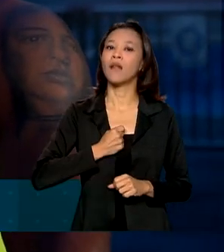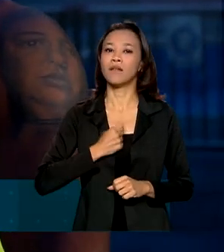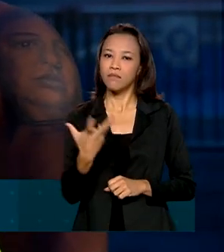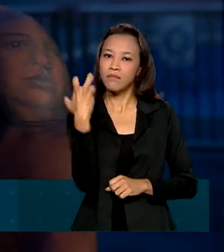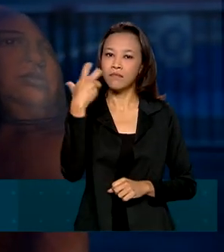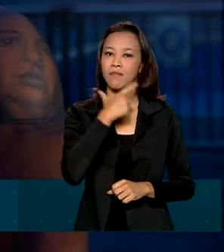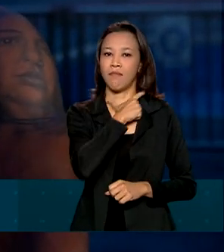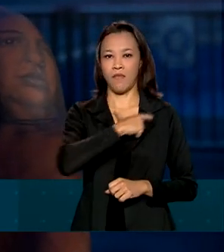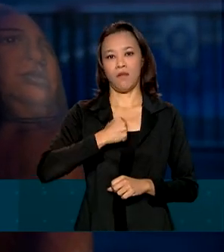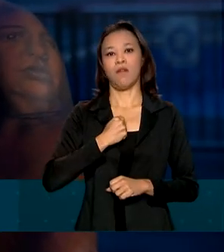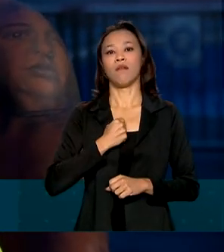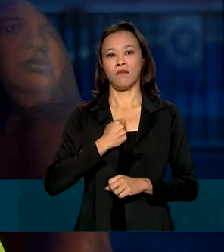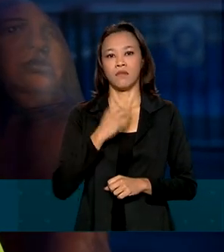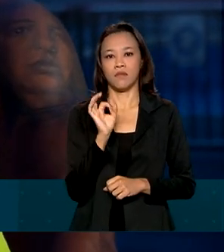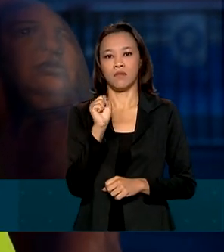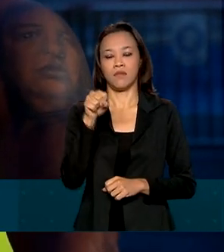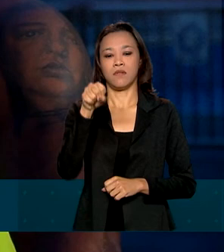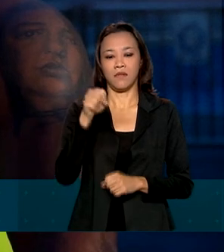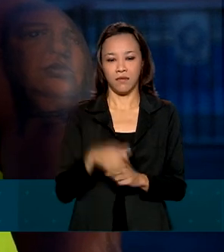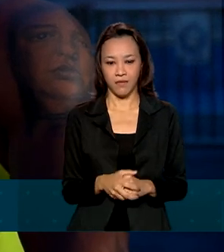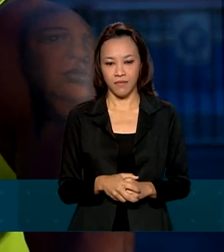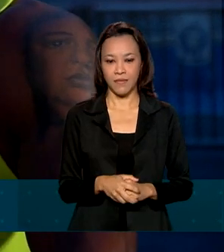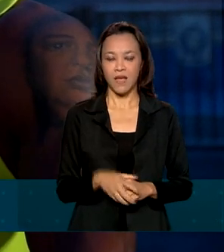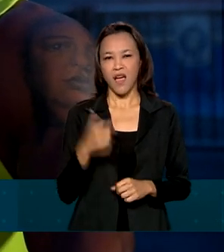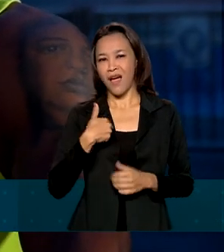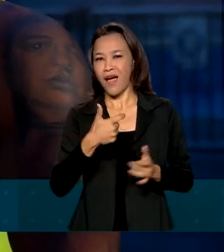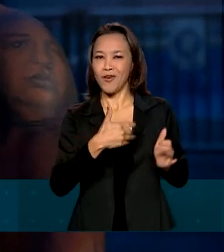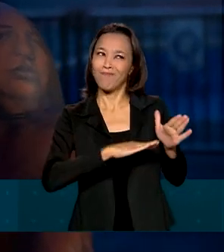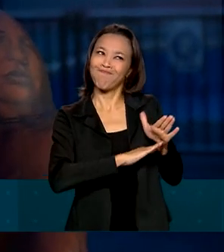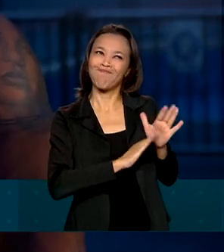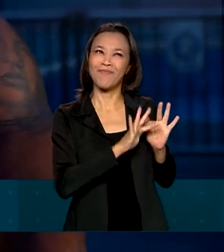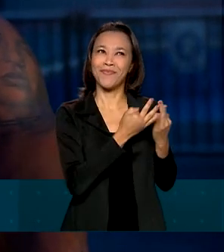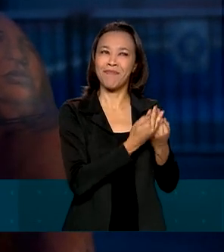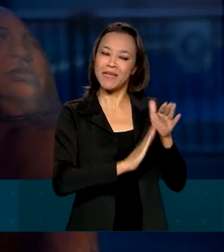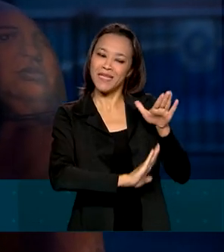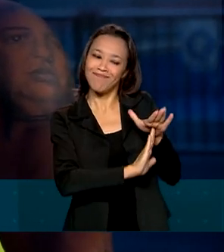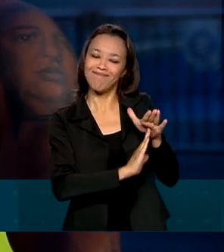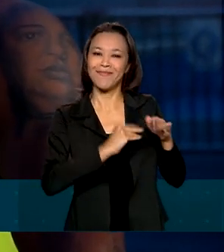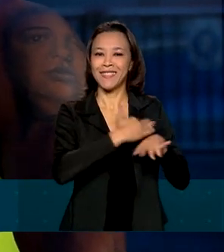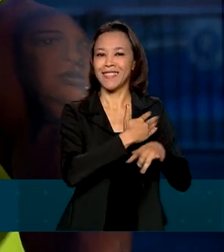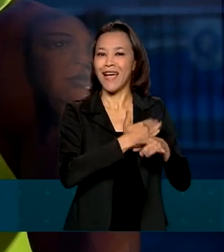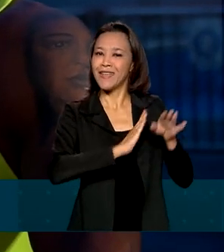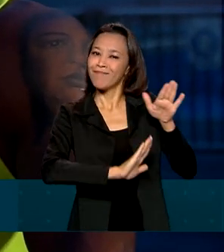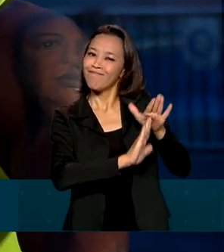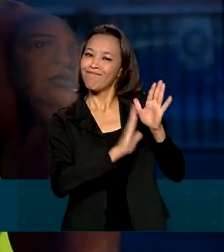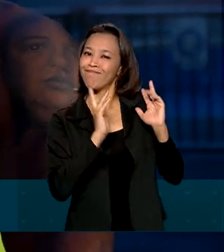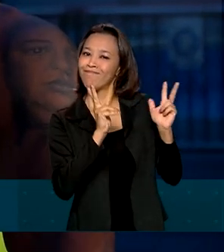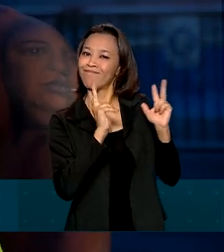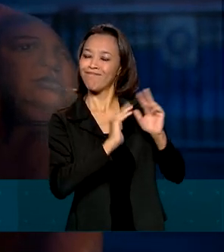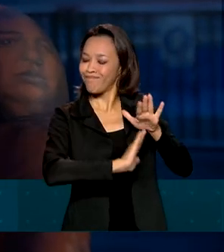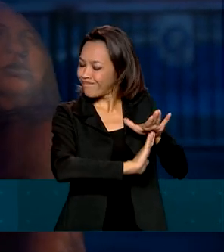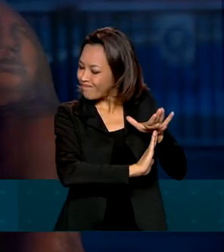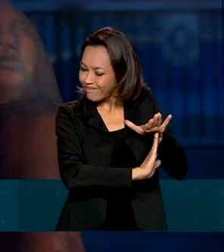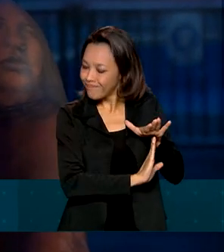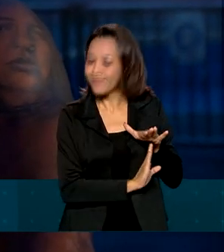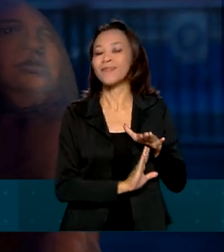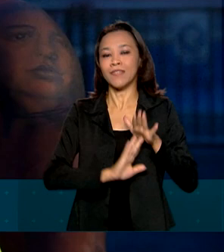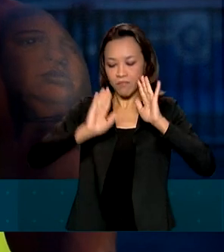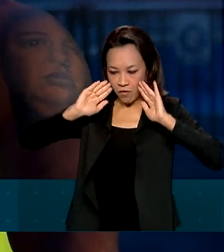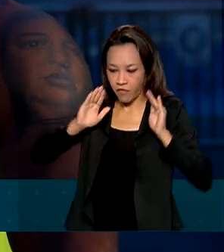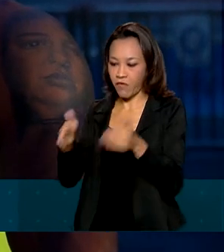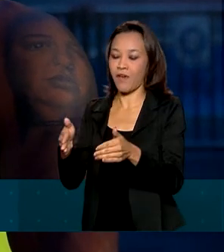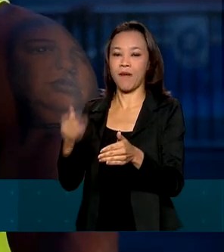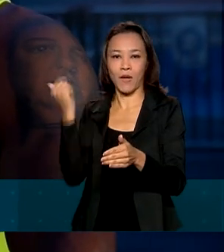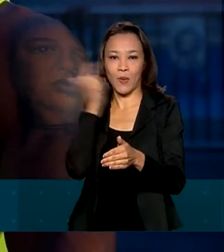A gente sabia que para fazer isso a tinha que sacrificar várias coisas, família, amigos, cidade, lazer, várias coisas. Então eu tive que fazer tudo isso em